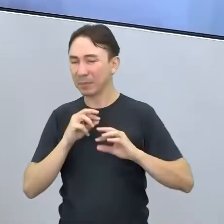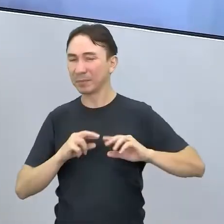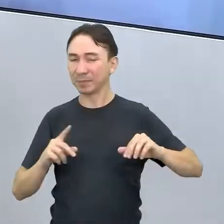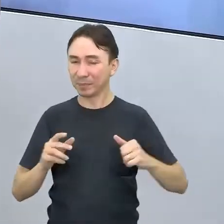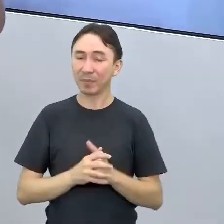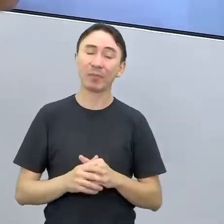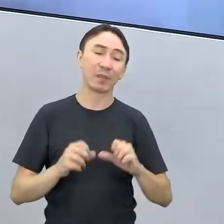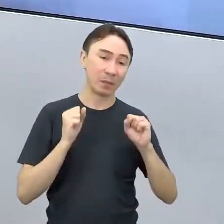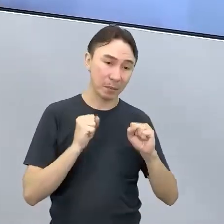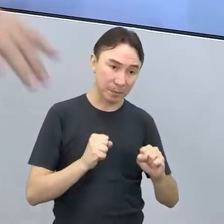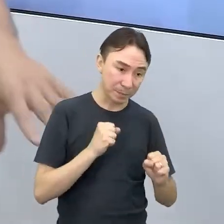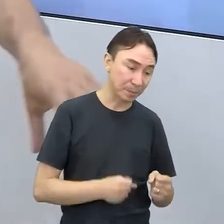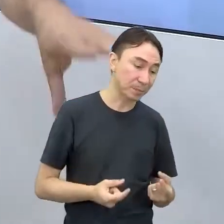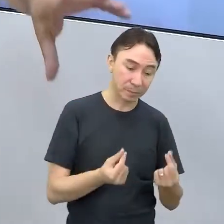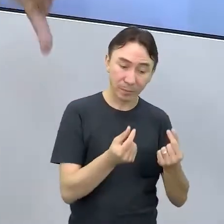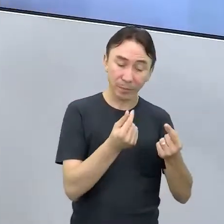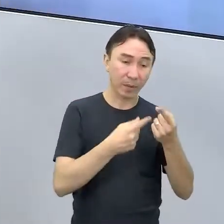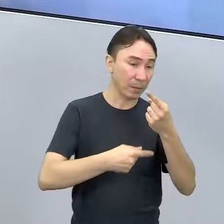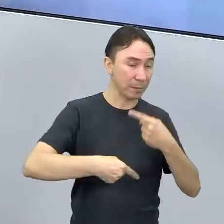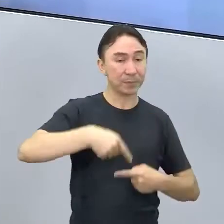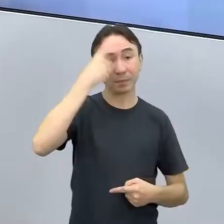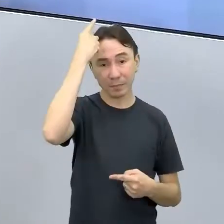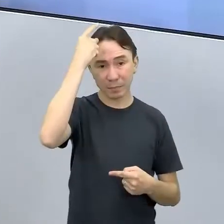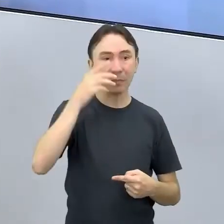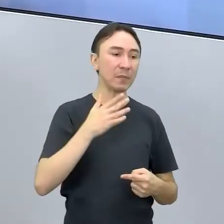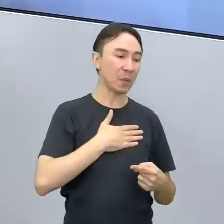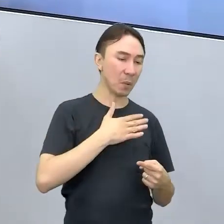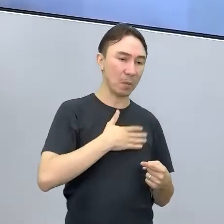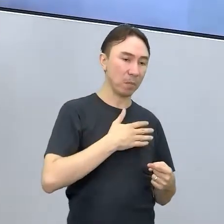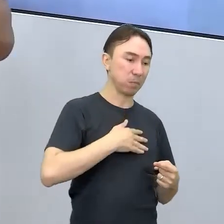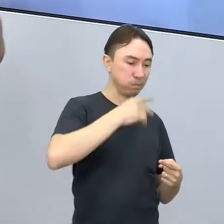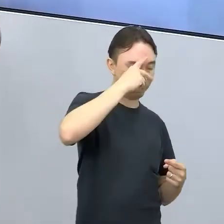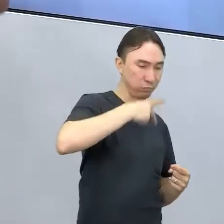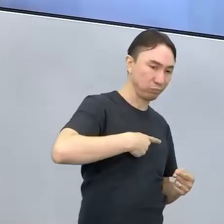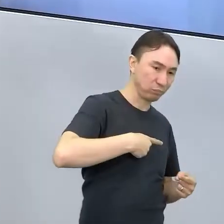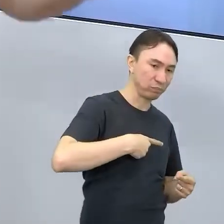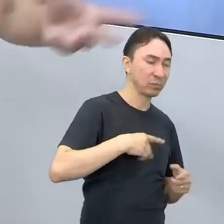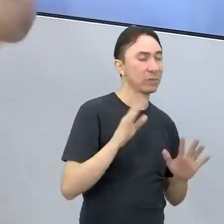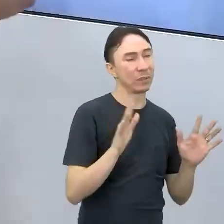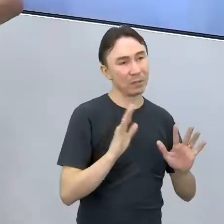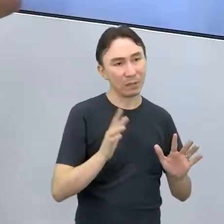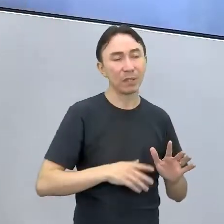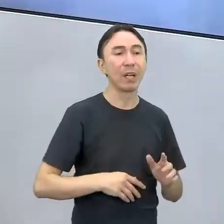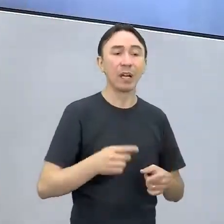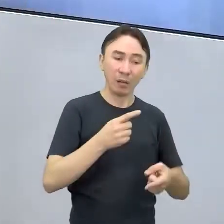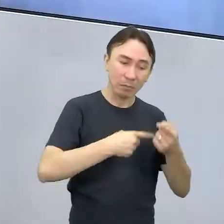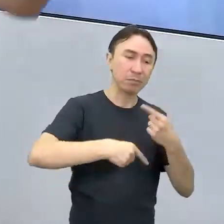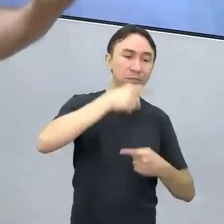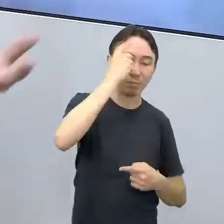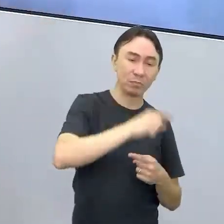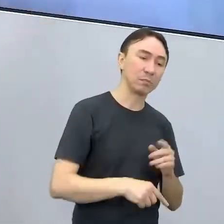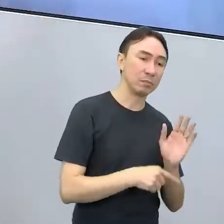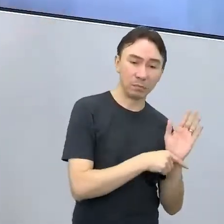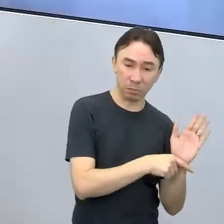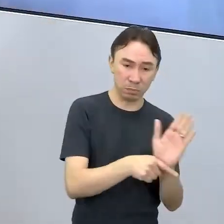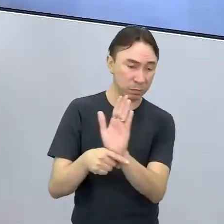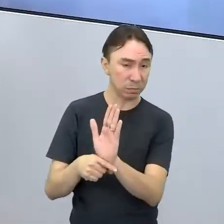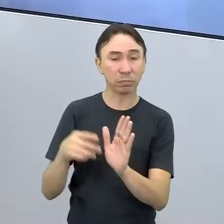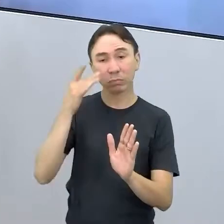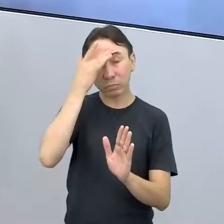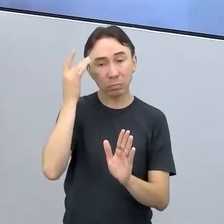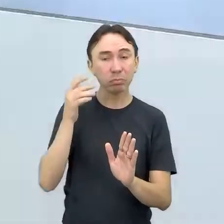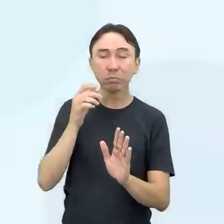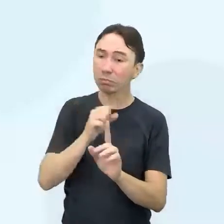não é para você. Você está criando um empreendimento para terceiros, né? Para uma população carente, está bem